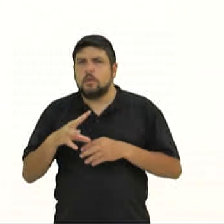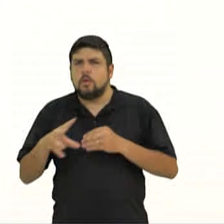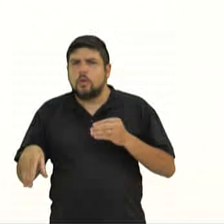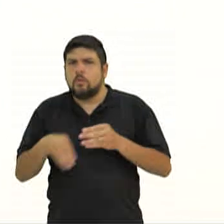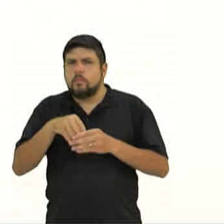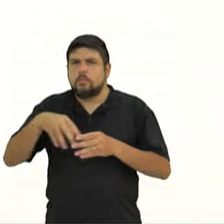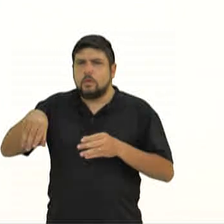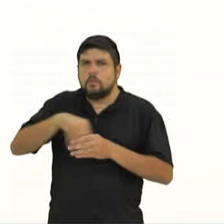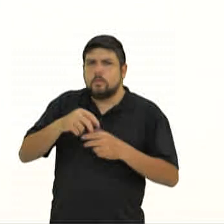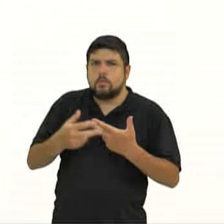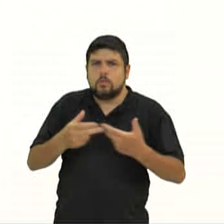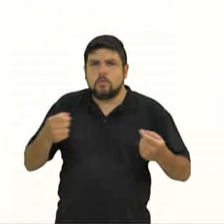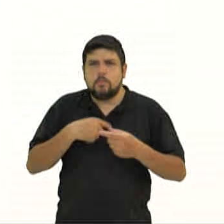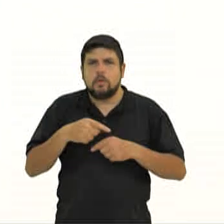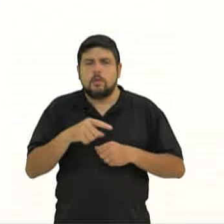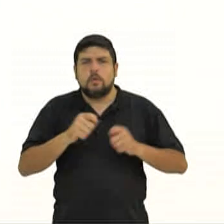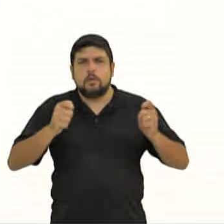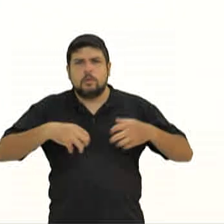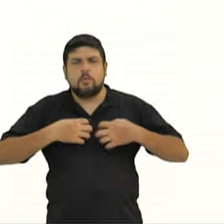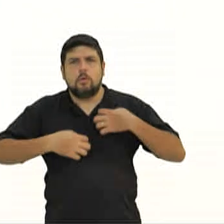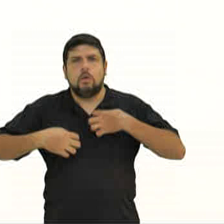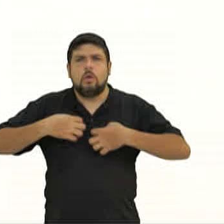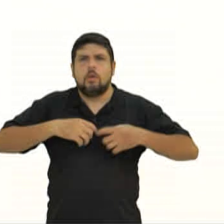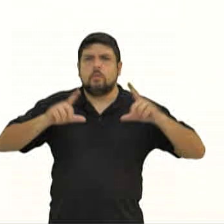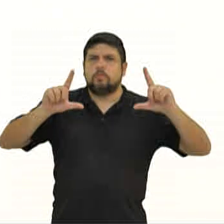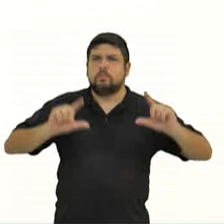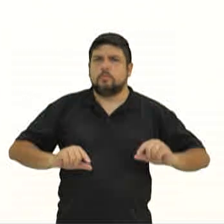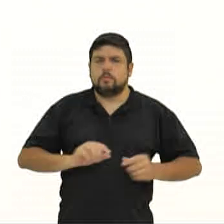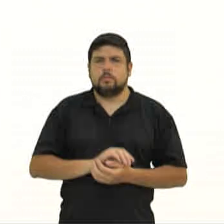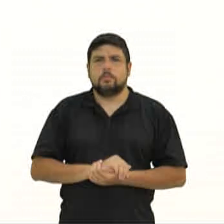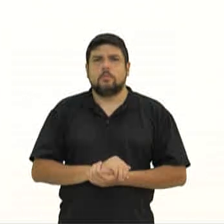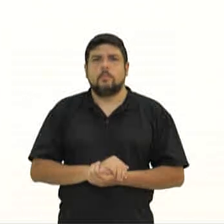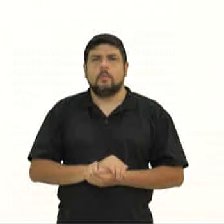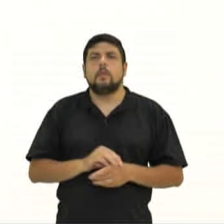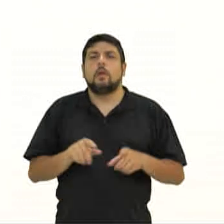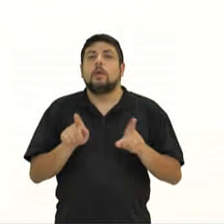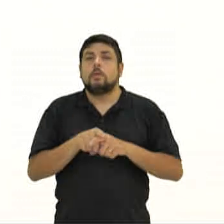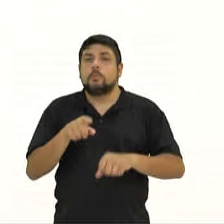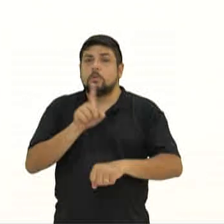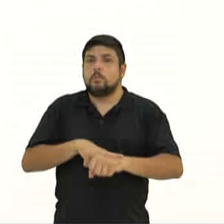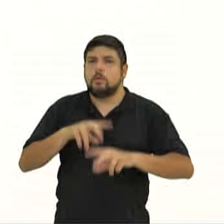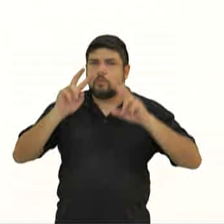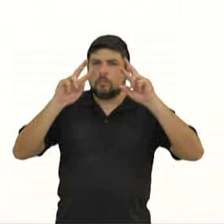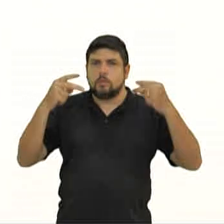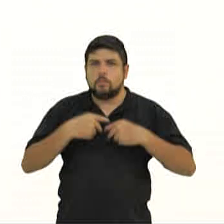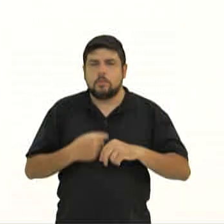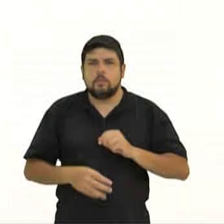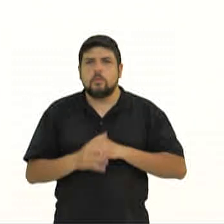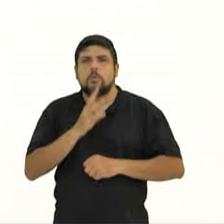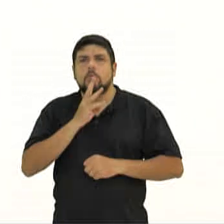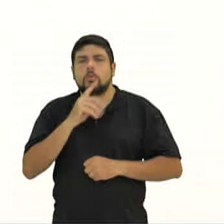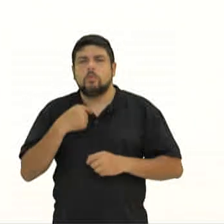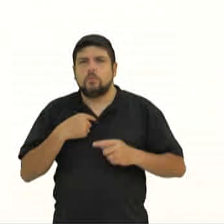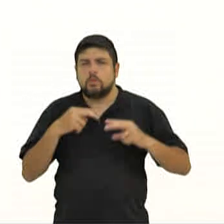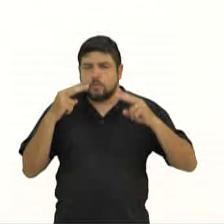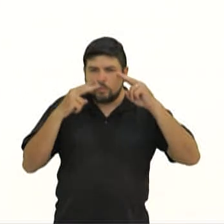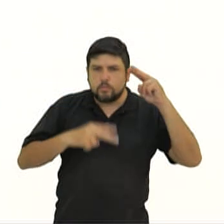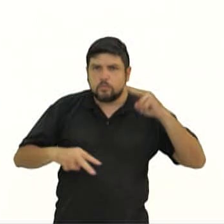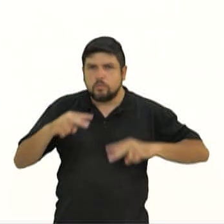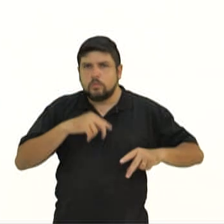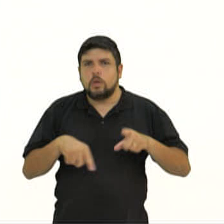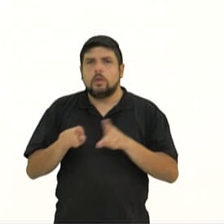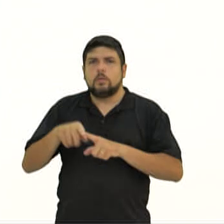amenizar a angústia do período de decisão. Então, esse momento de autoconhecimento dos estudantes também deve ocorrer com os